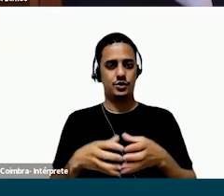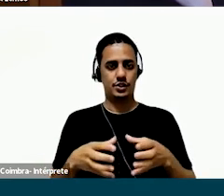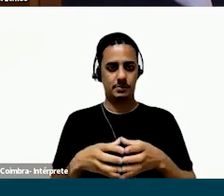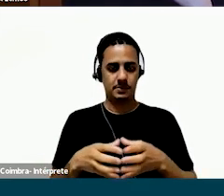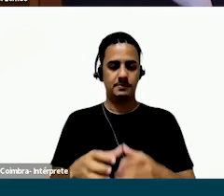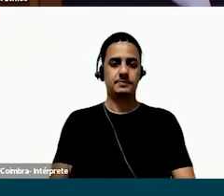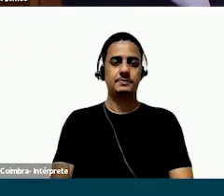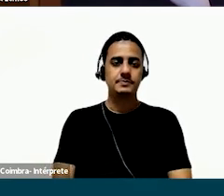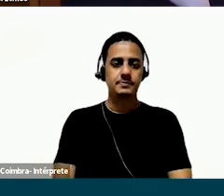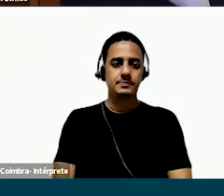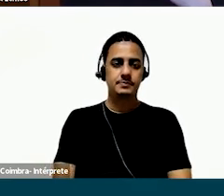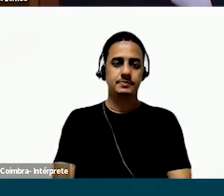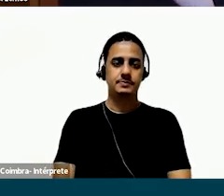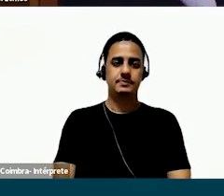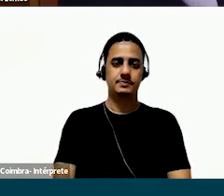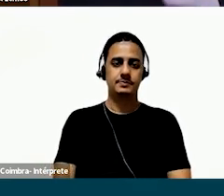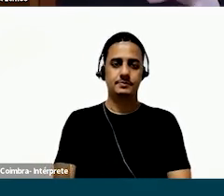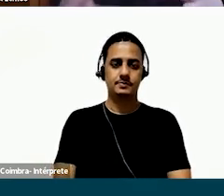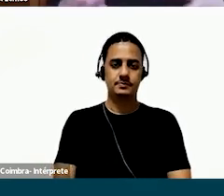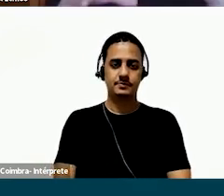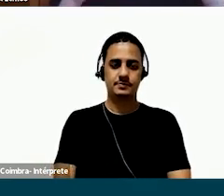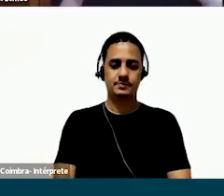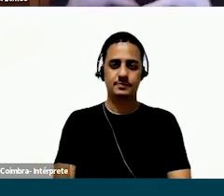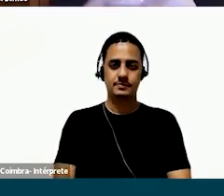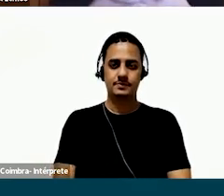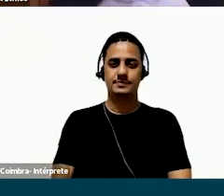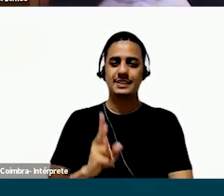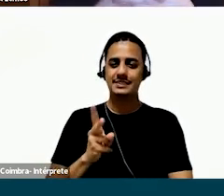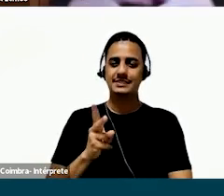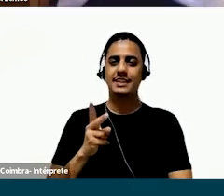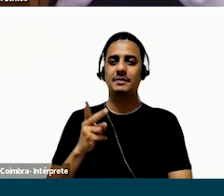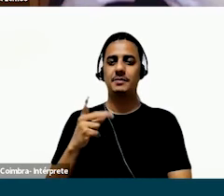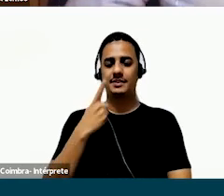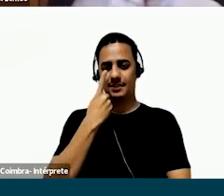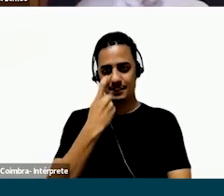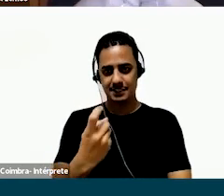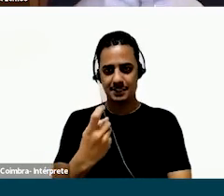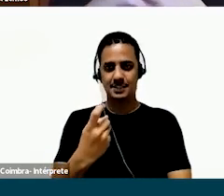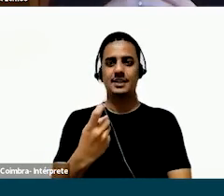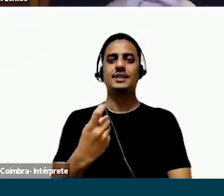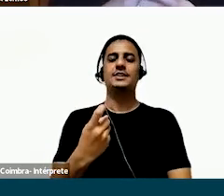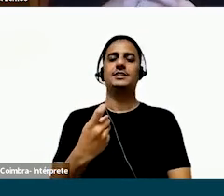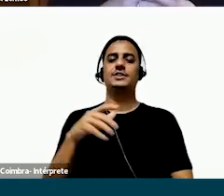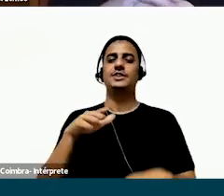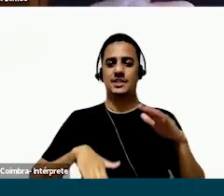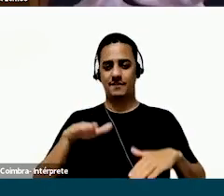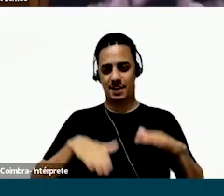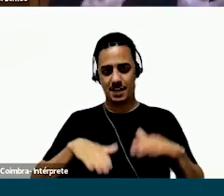nosso time. Aqui é assim, é muito comum em momentos de projeto